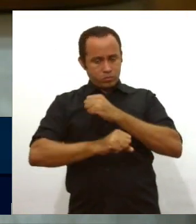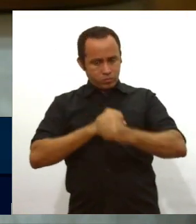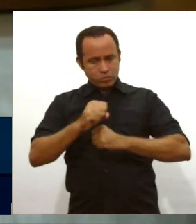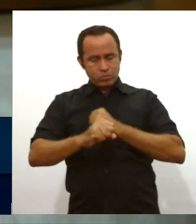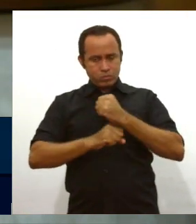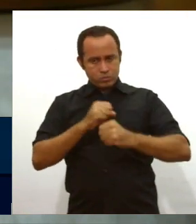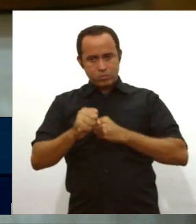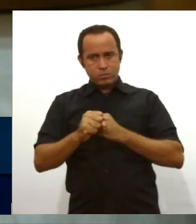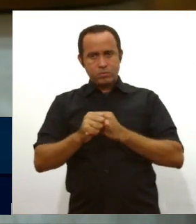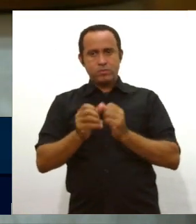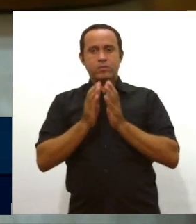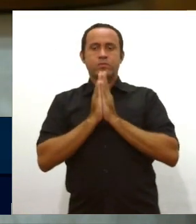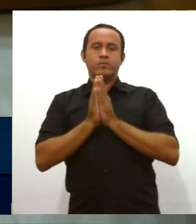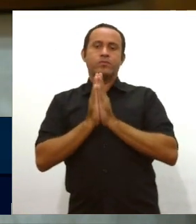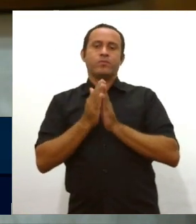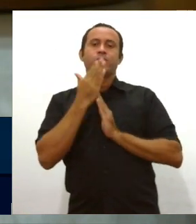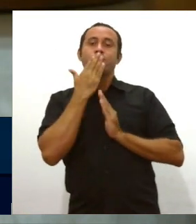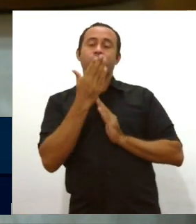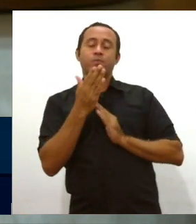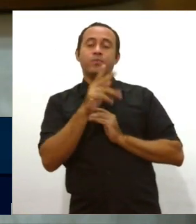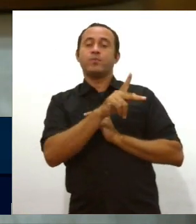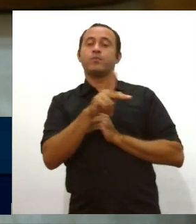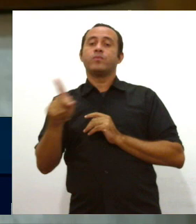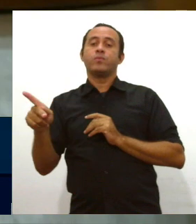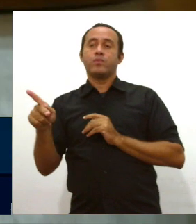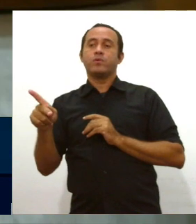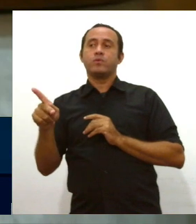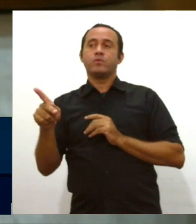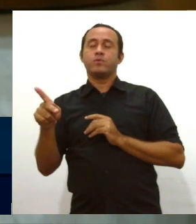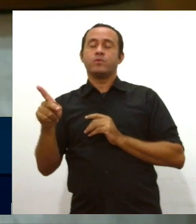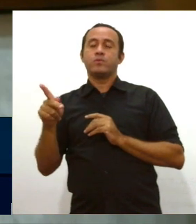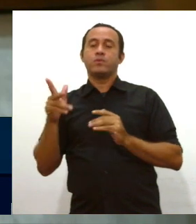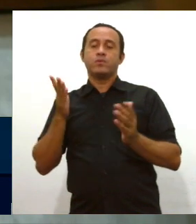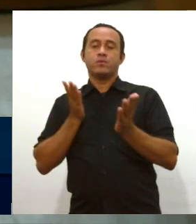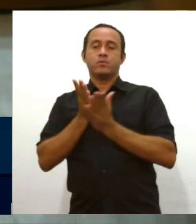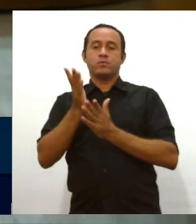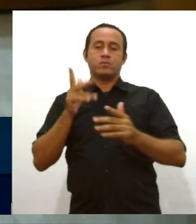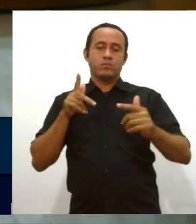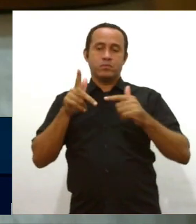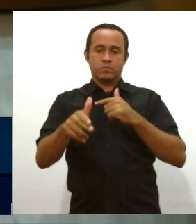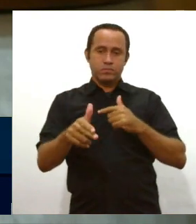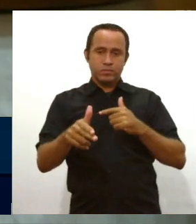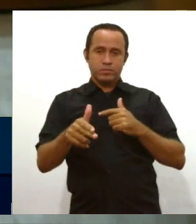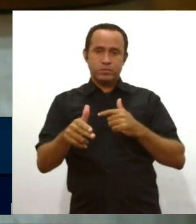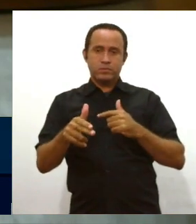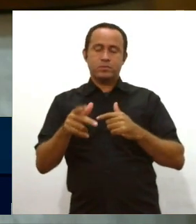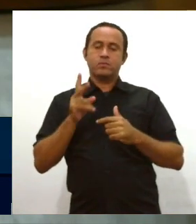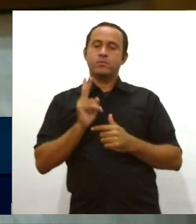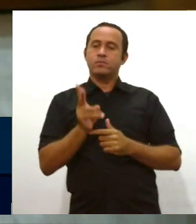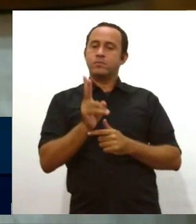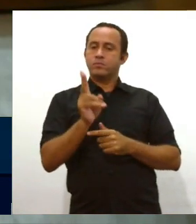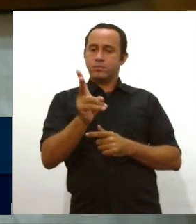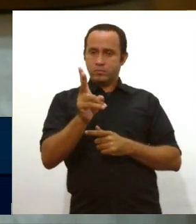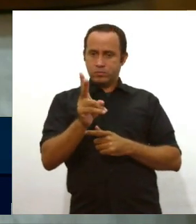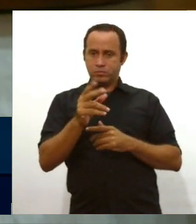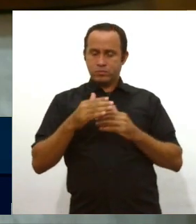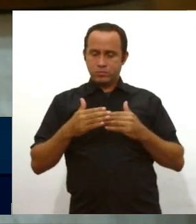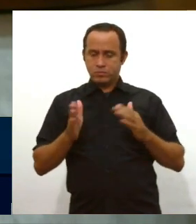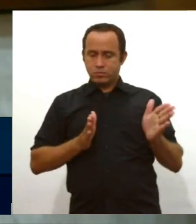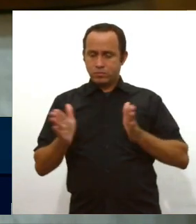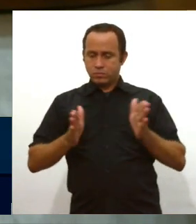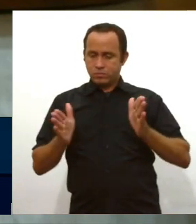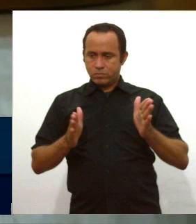então fica aqui o apelo, para que o presidente não deixe vencer esse concurso sem essa prorrogação, lógico, a prorrogação